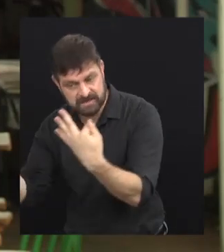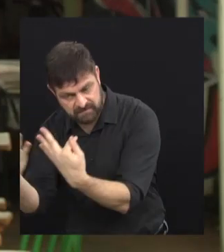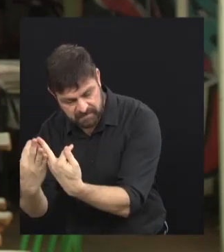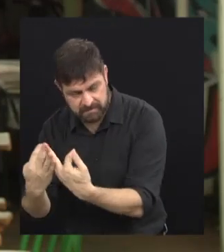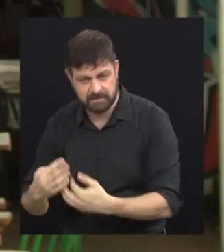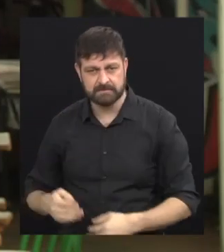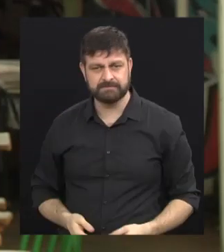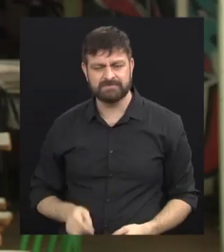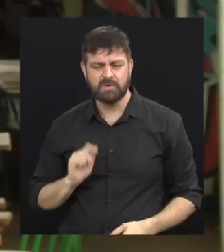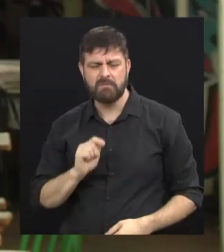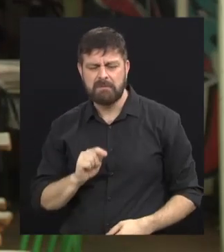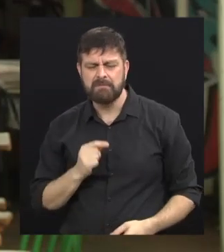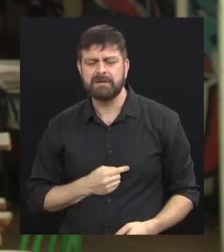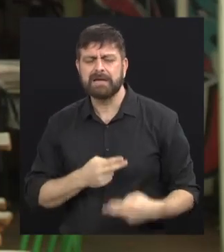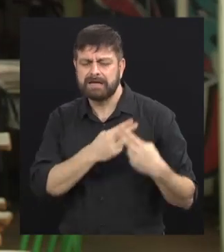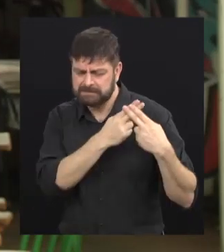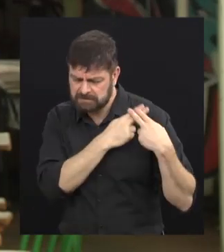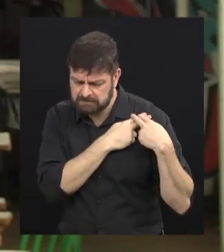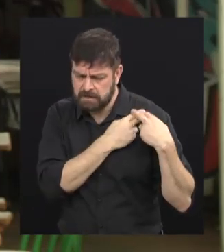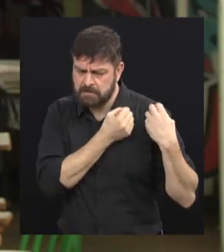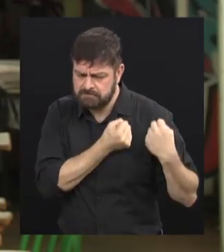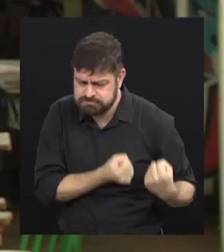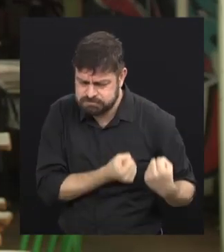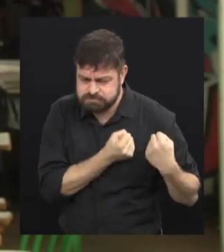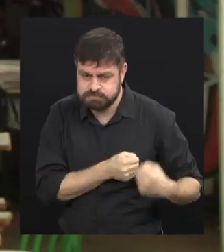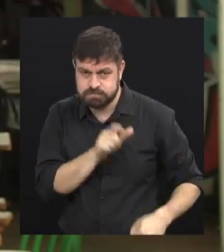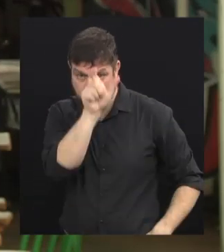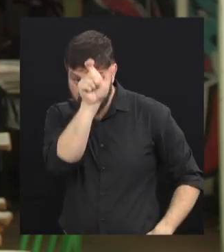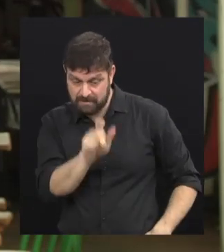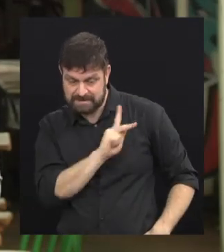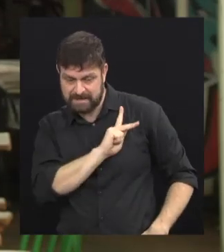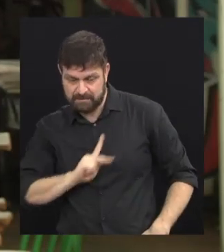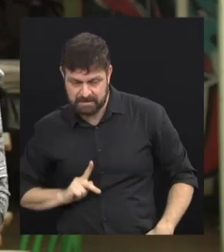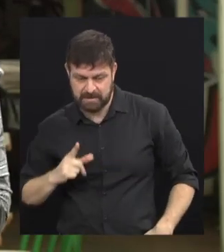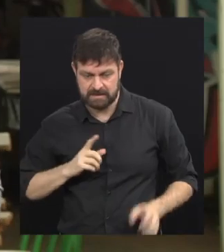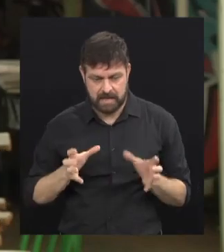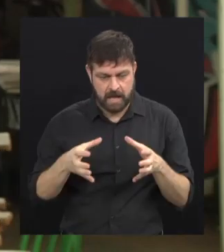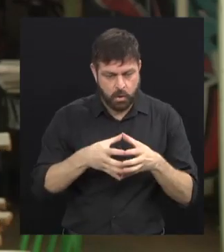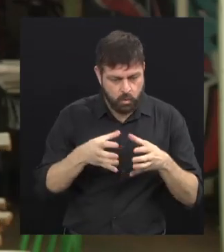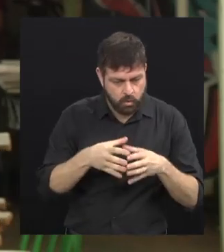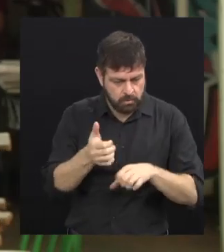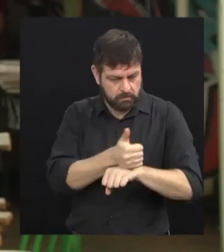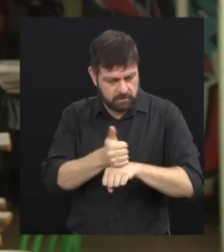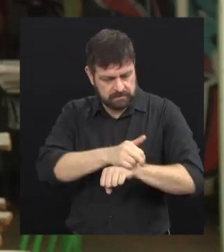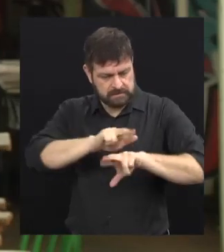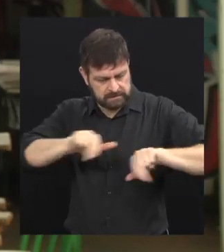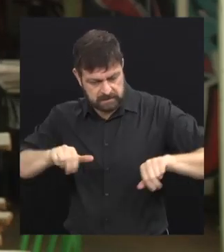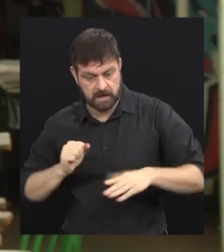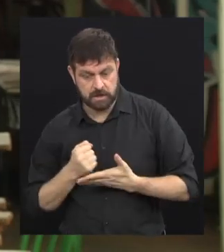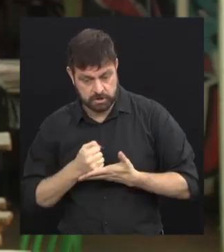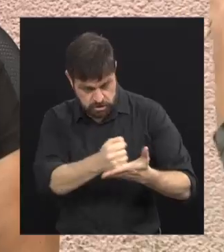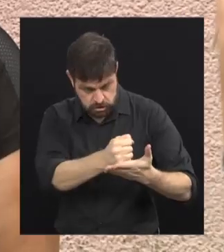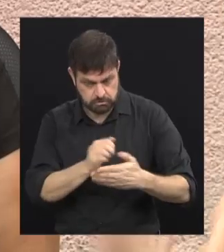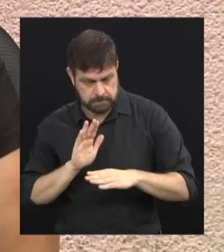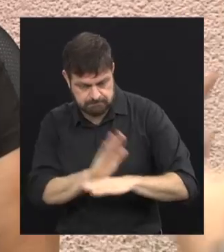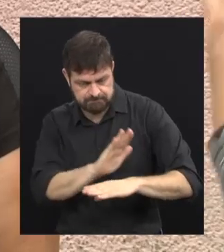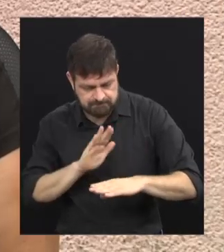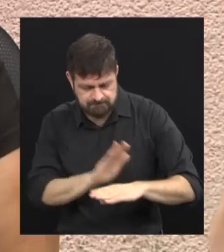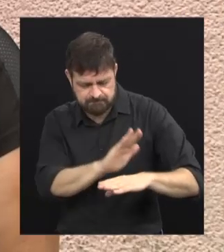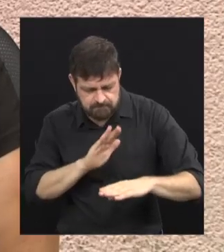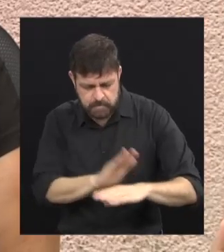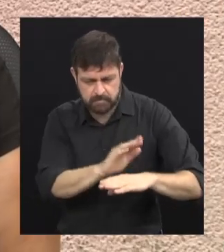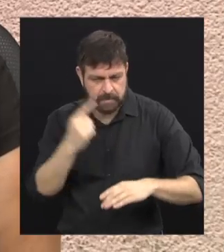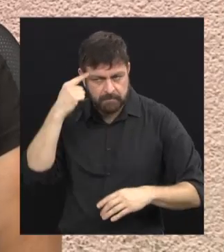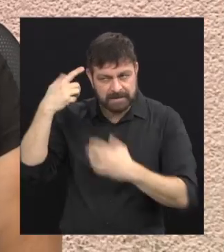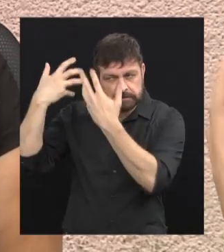Qual que é o peso da responsabilidade, você como presidente? É claro que você tem toda uma equipe interdisciplinar que te ajuda, que te socorre, que planeja,